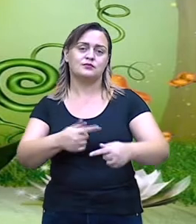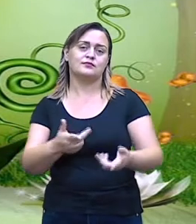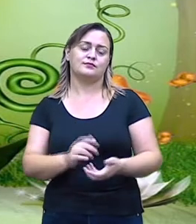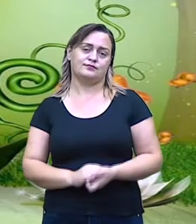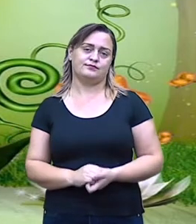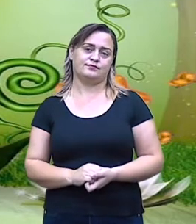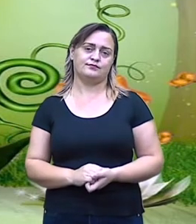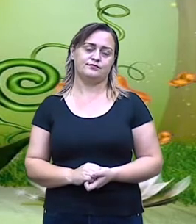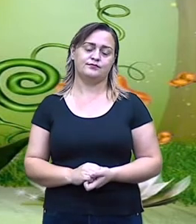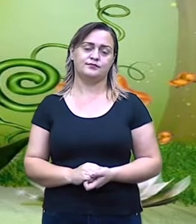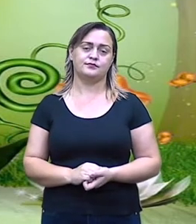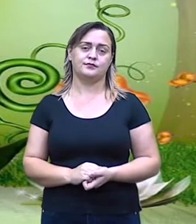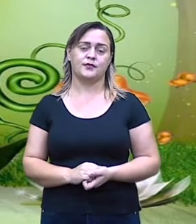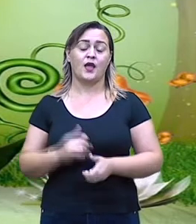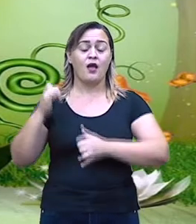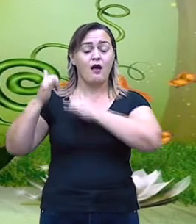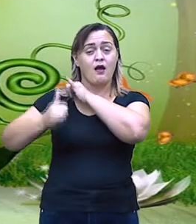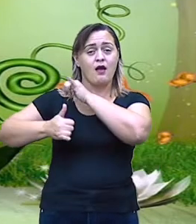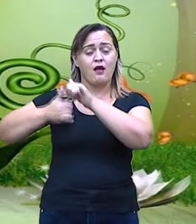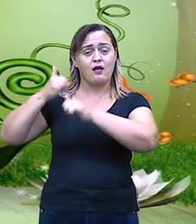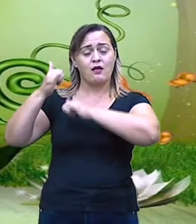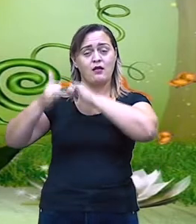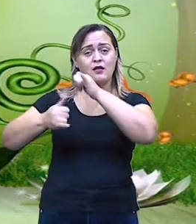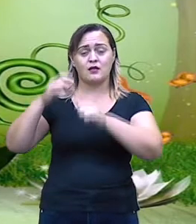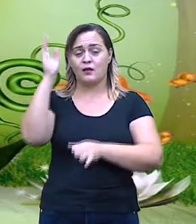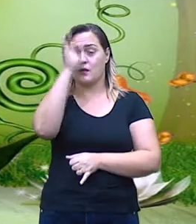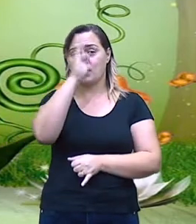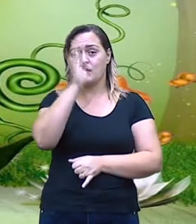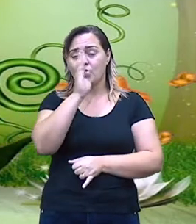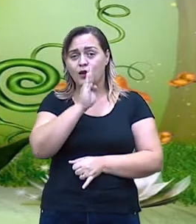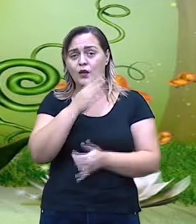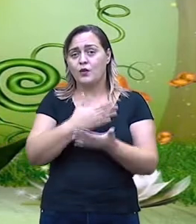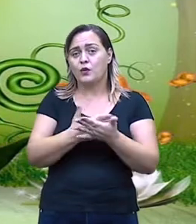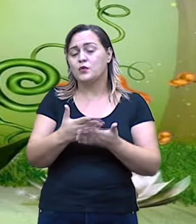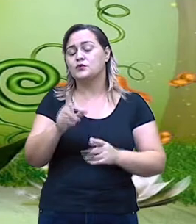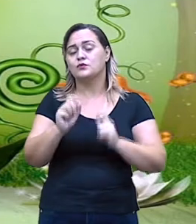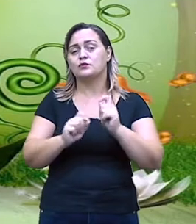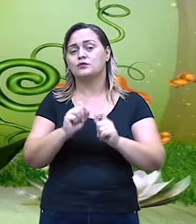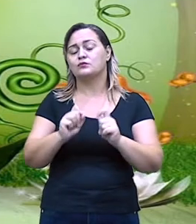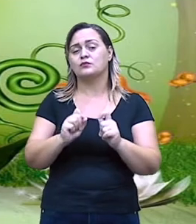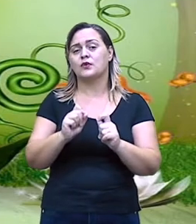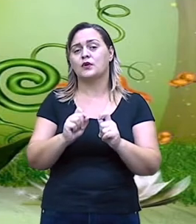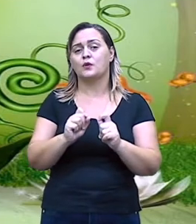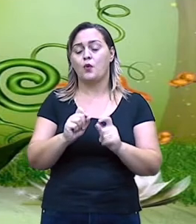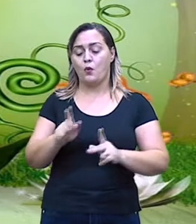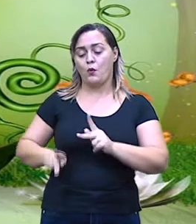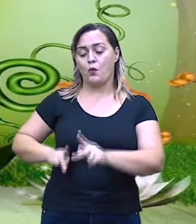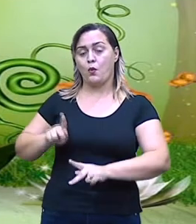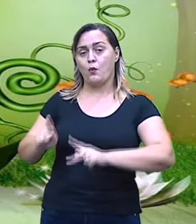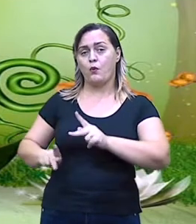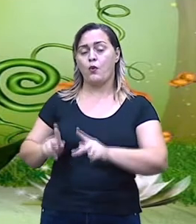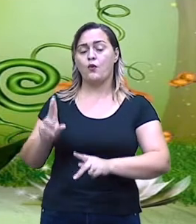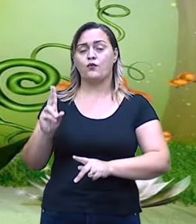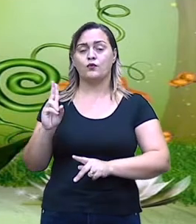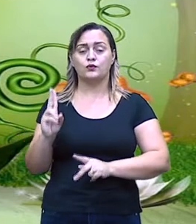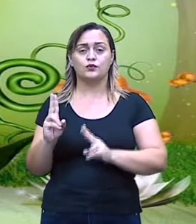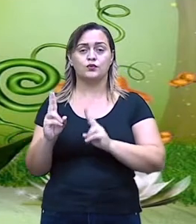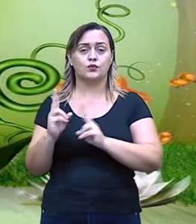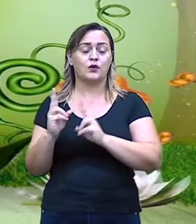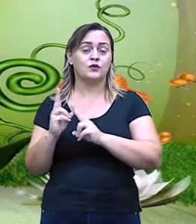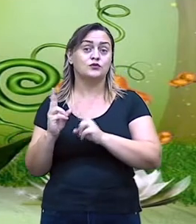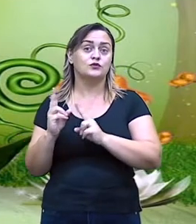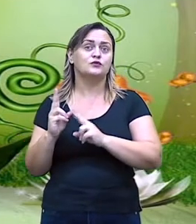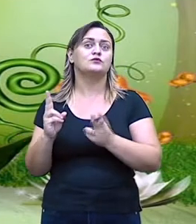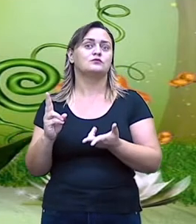o quê? Indígena. Mas receberam influência de quem? Dos mitos. Das histórias trazidas de portugueses e